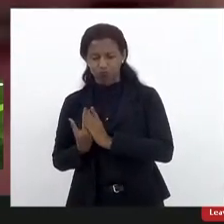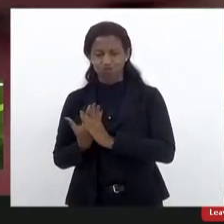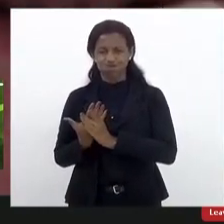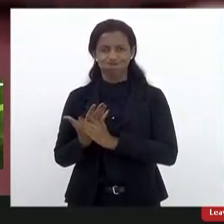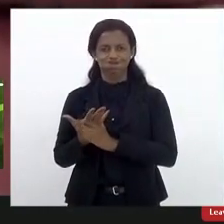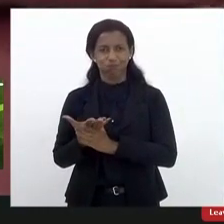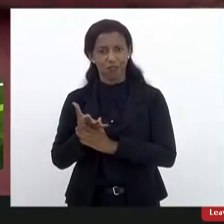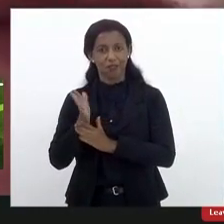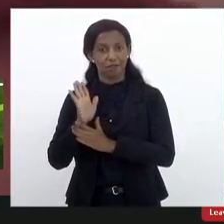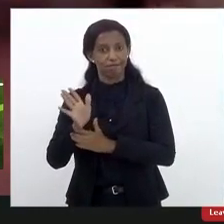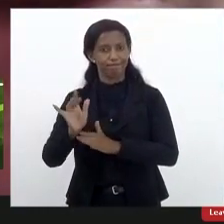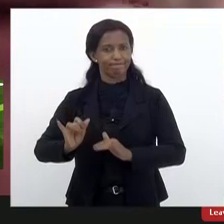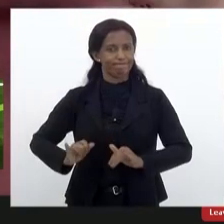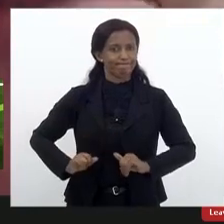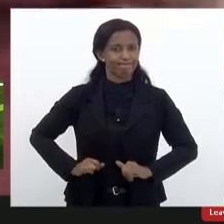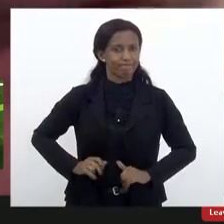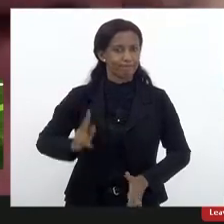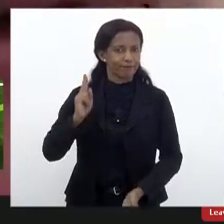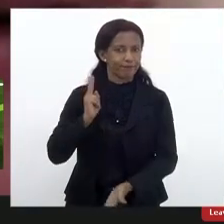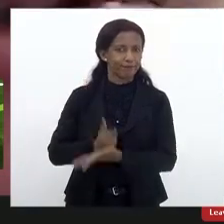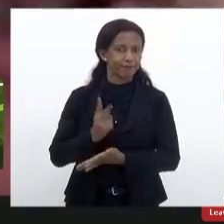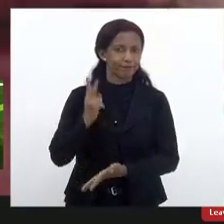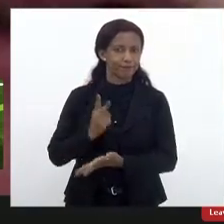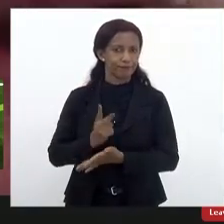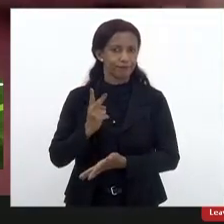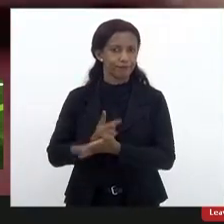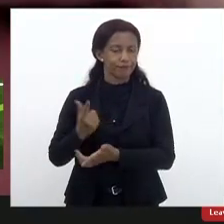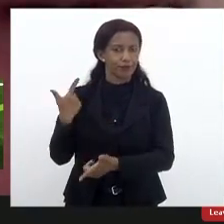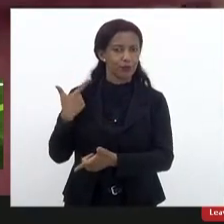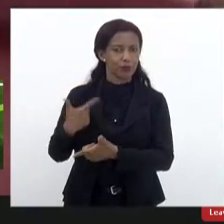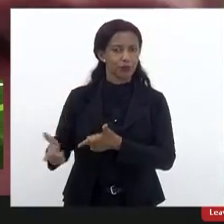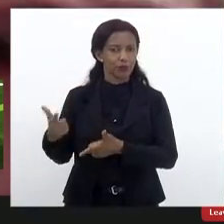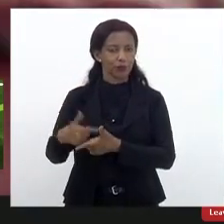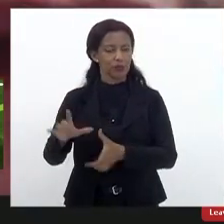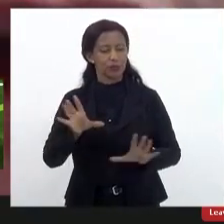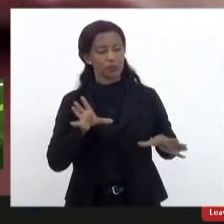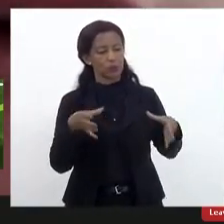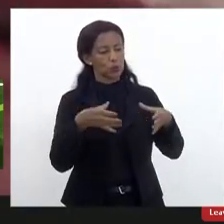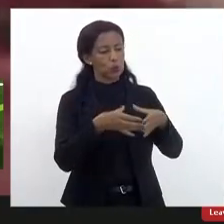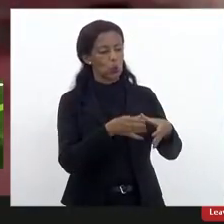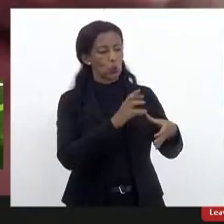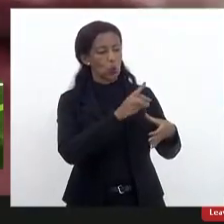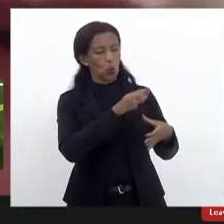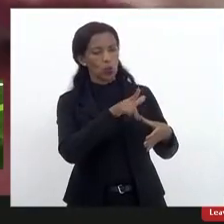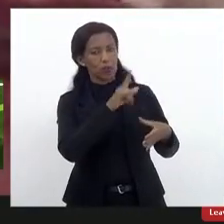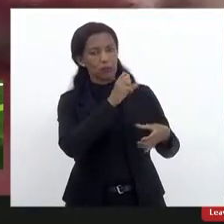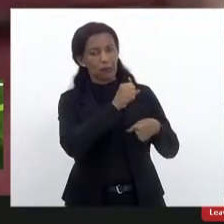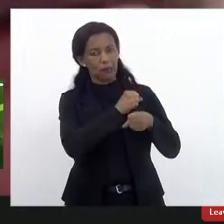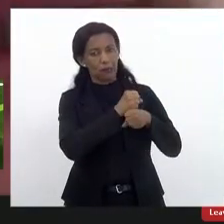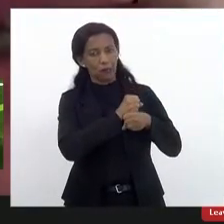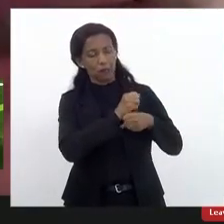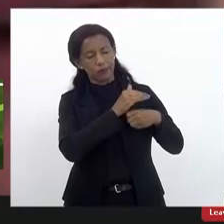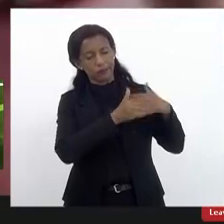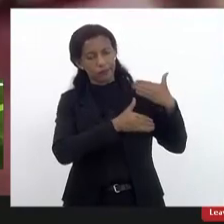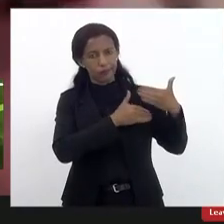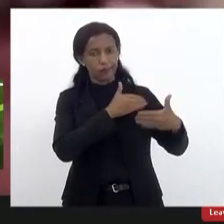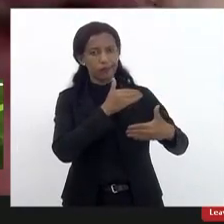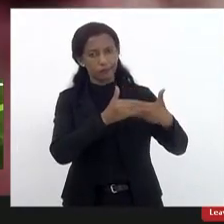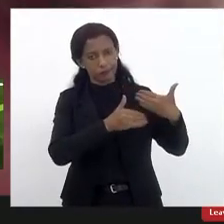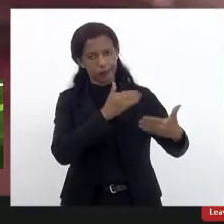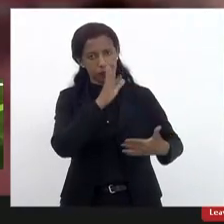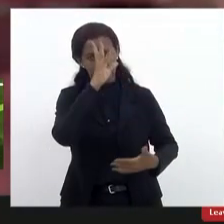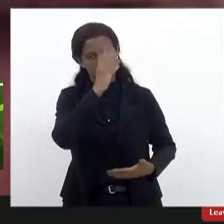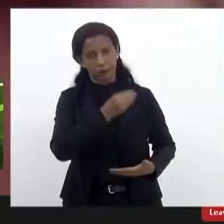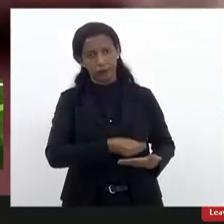também o mesmo problema que o Conselho Estadual há alguns anos vem tentando